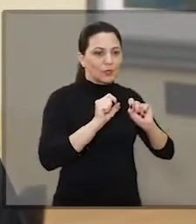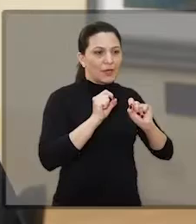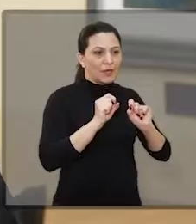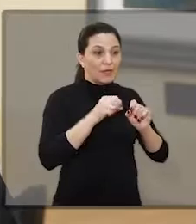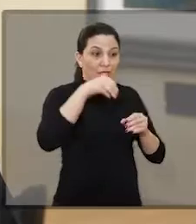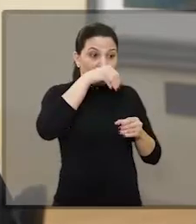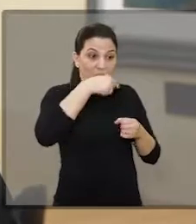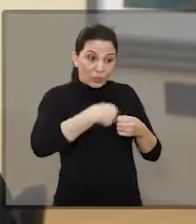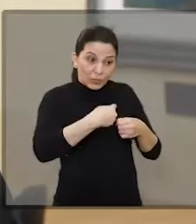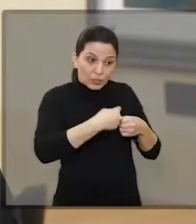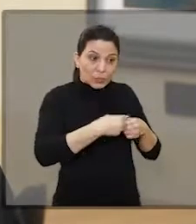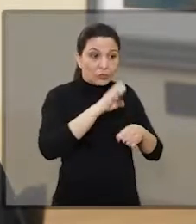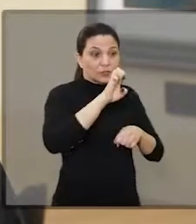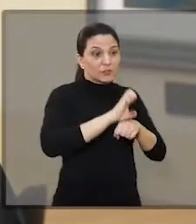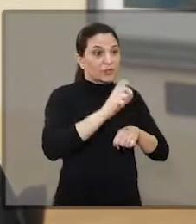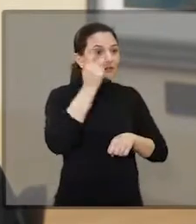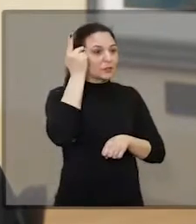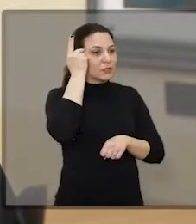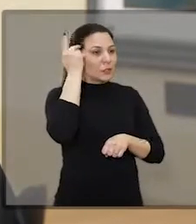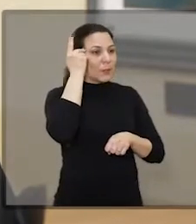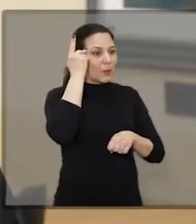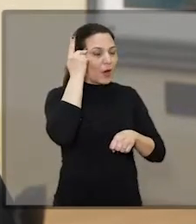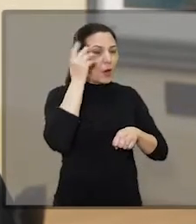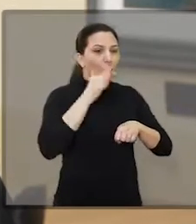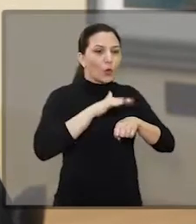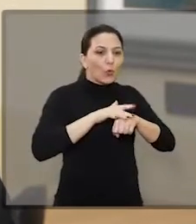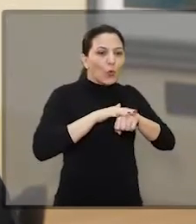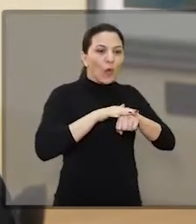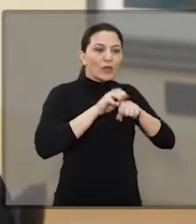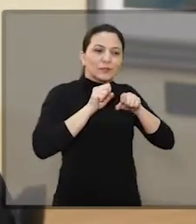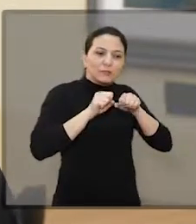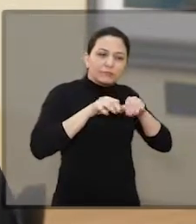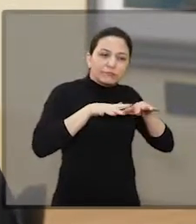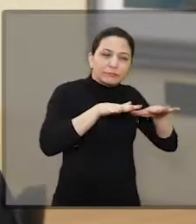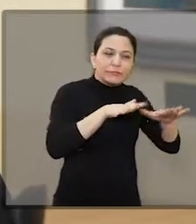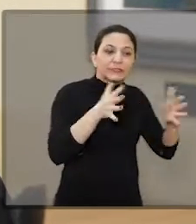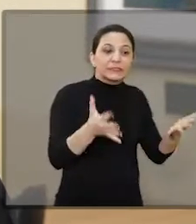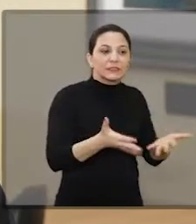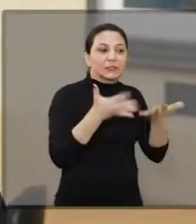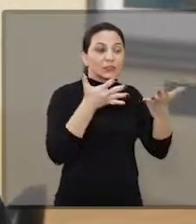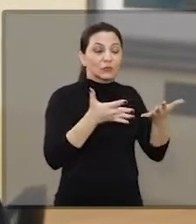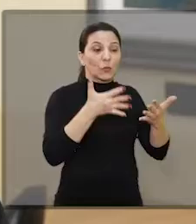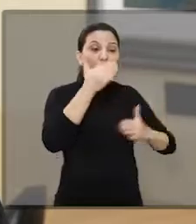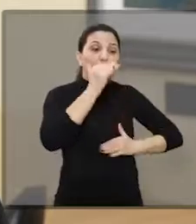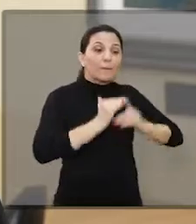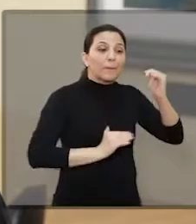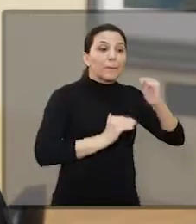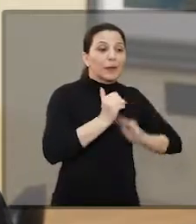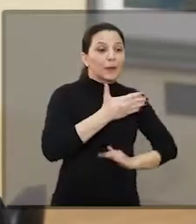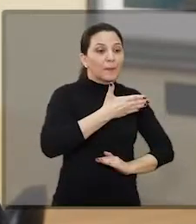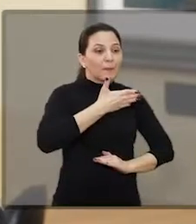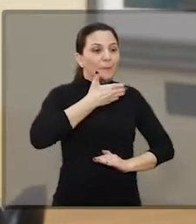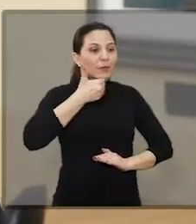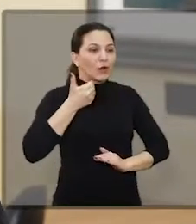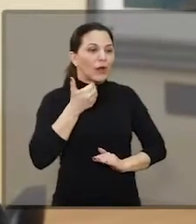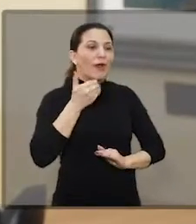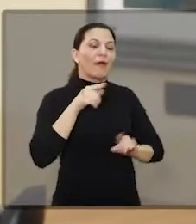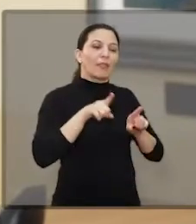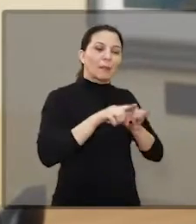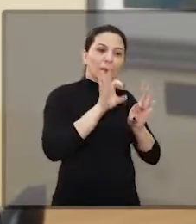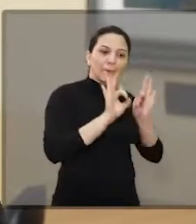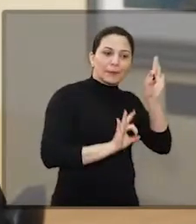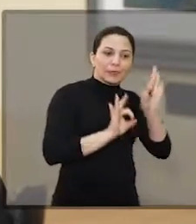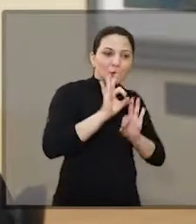no interior do estado de São Paulo, essa questão da epidemia, que acaba incentivando ações de melhoramentos, de